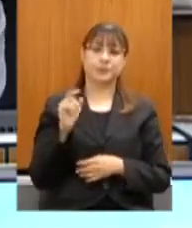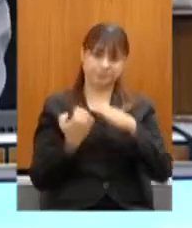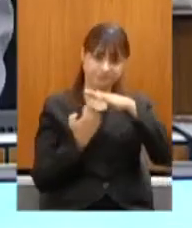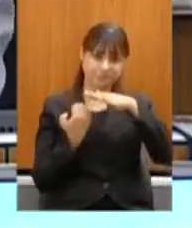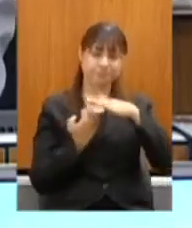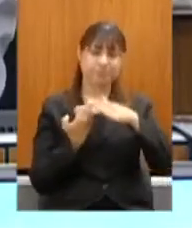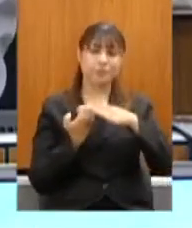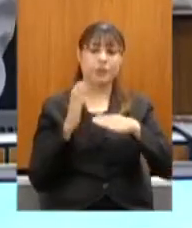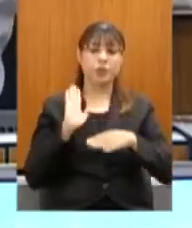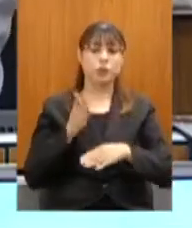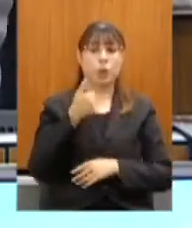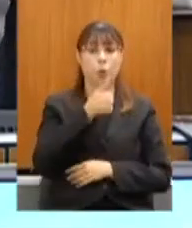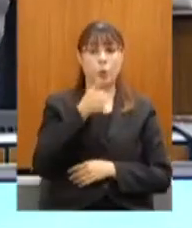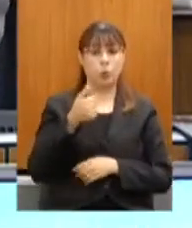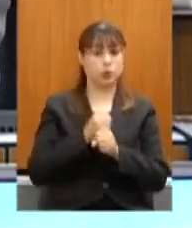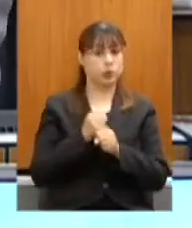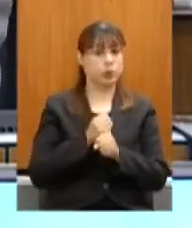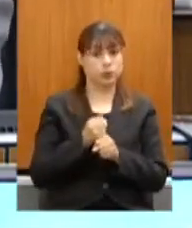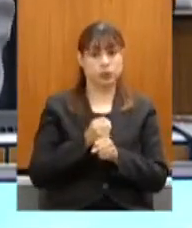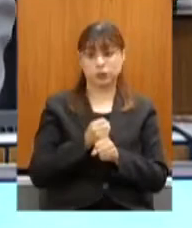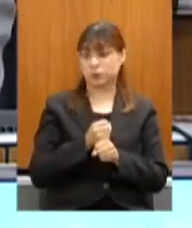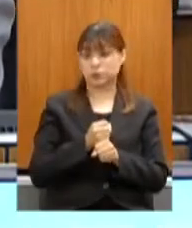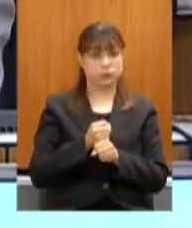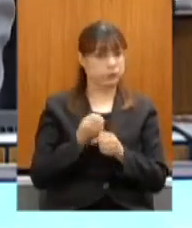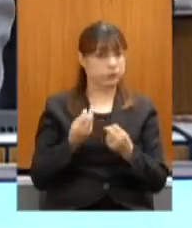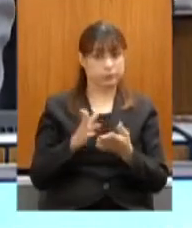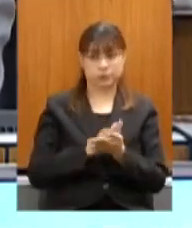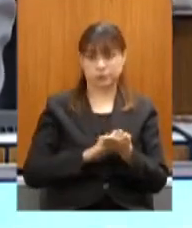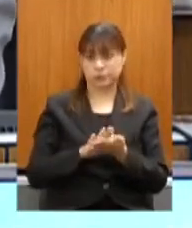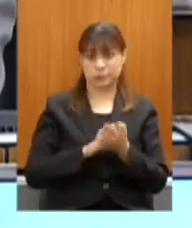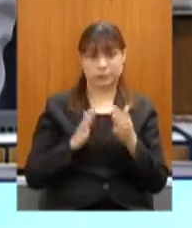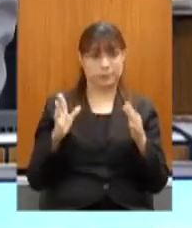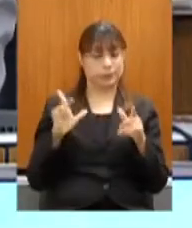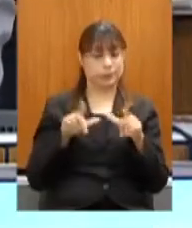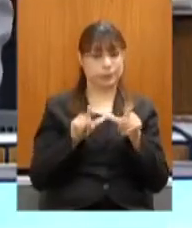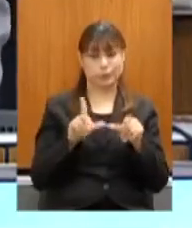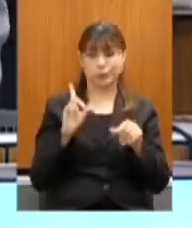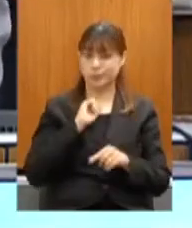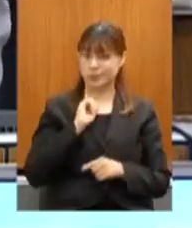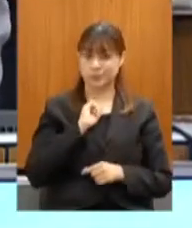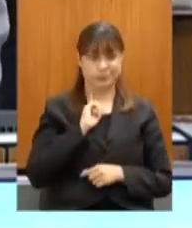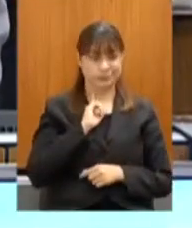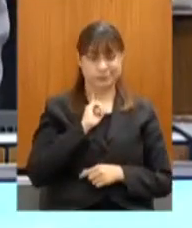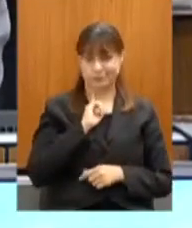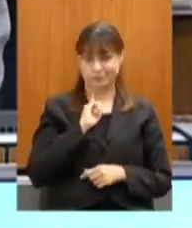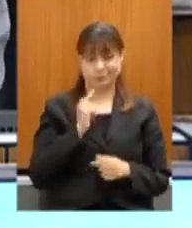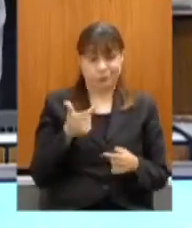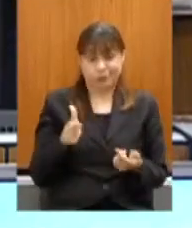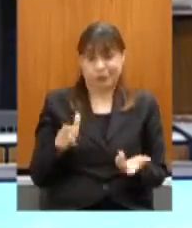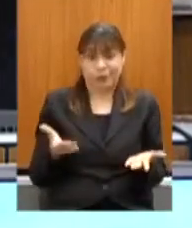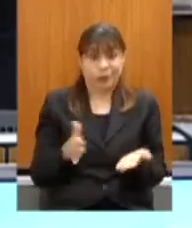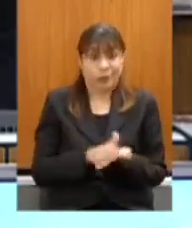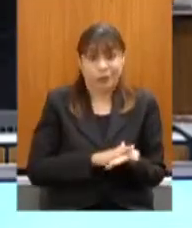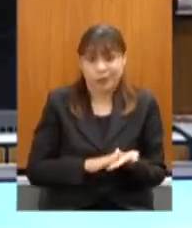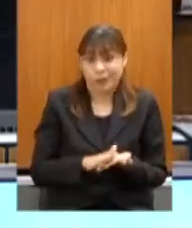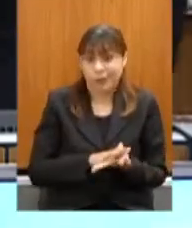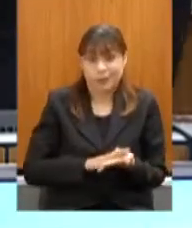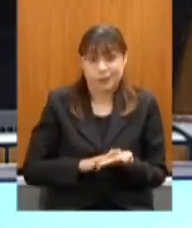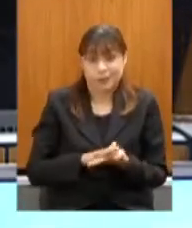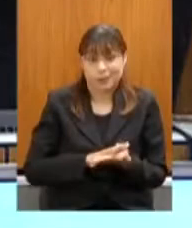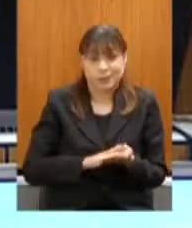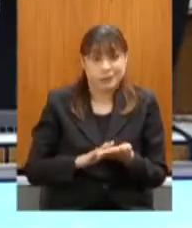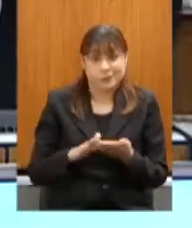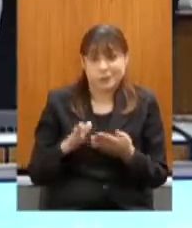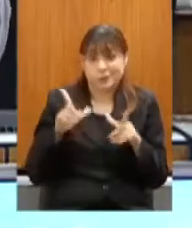há 11 anos ela não comercializa Minas Gerais. Não há pacotes para Minas